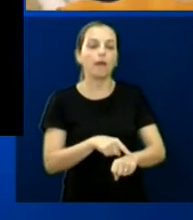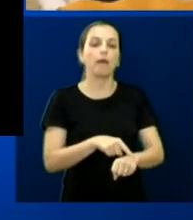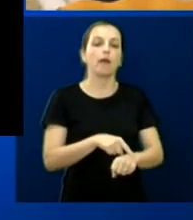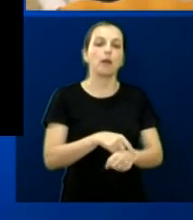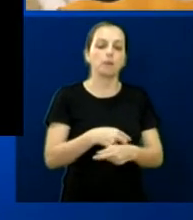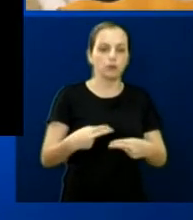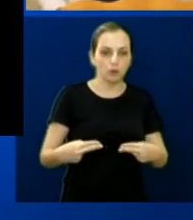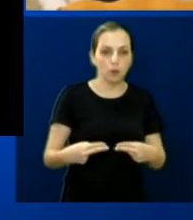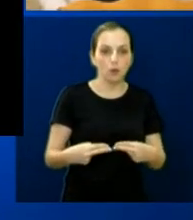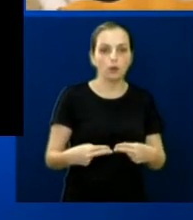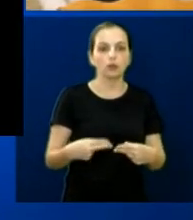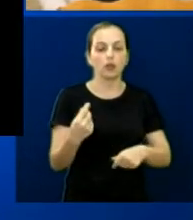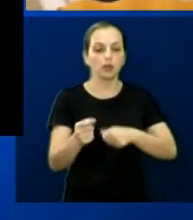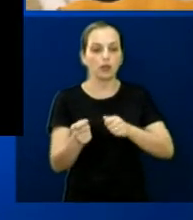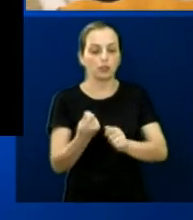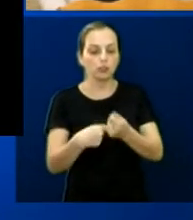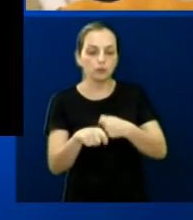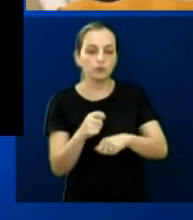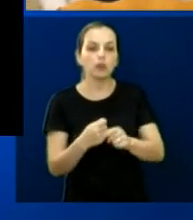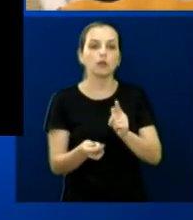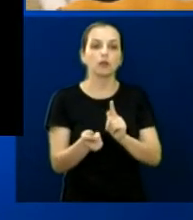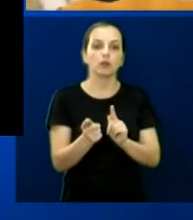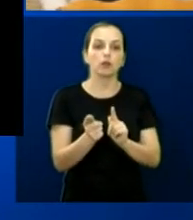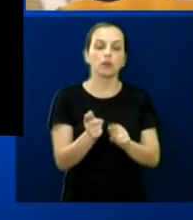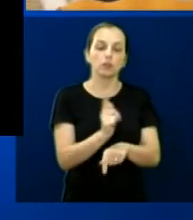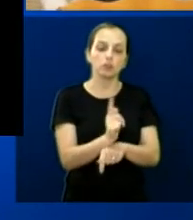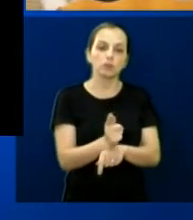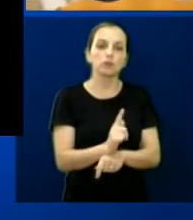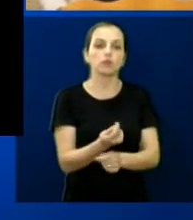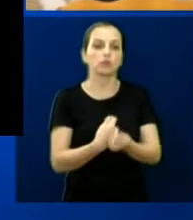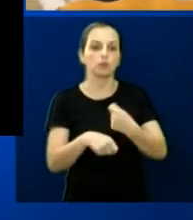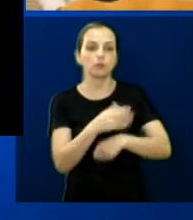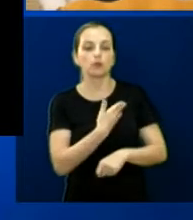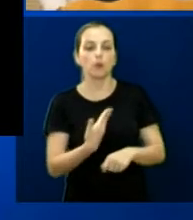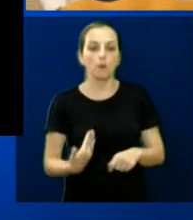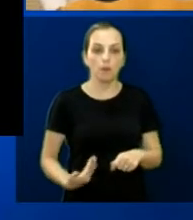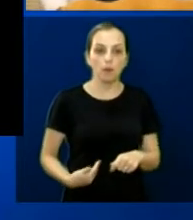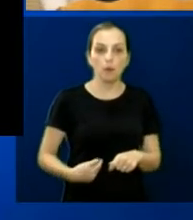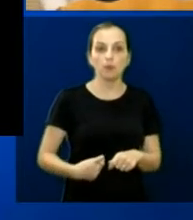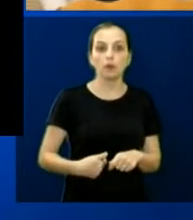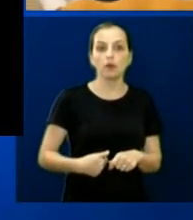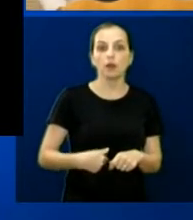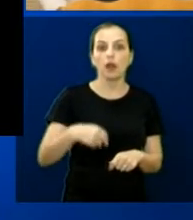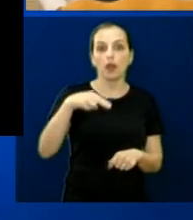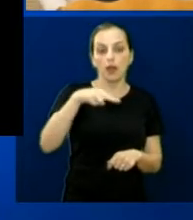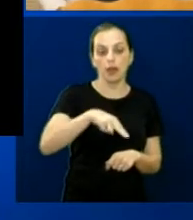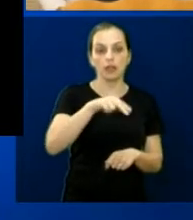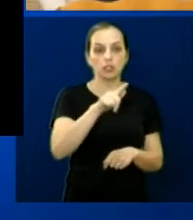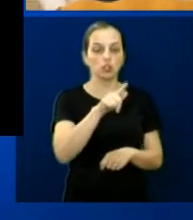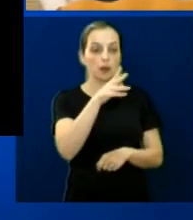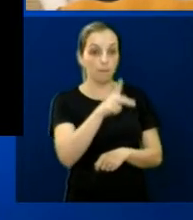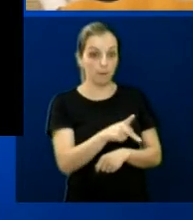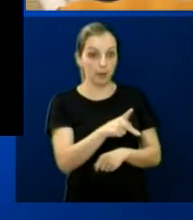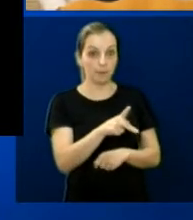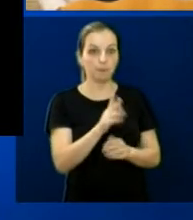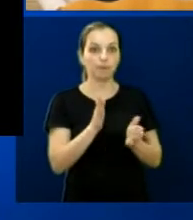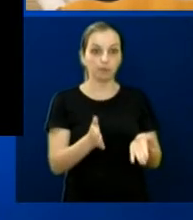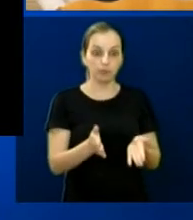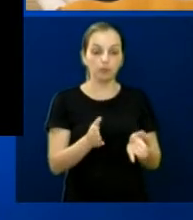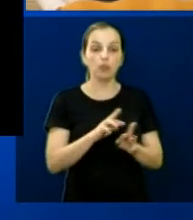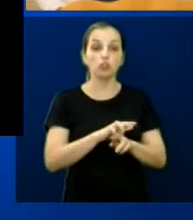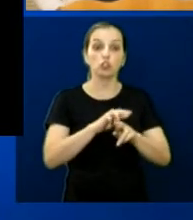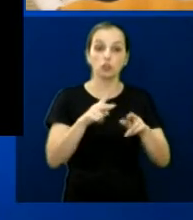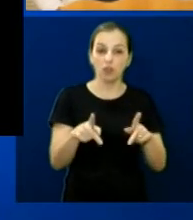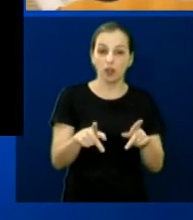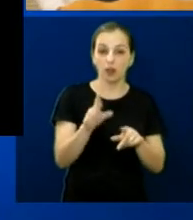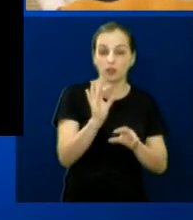Gestão de Políticas Públicas, baseado na NGP, Nova Gestão Pública. Um dos diferenciais seria termos todos os